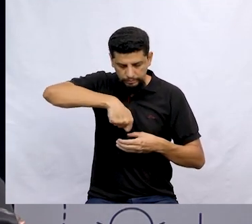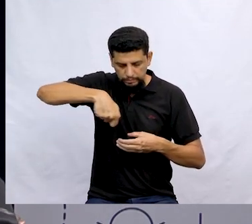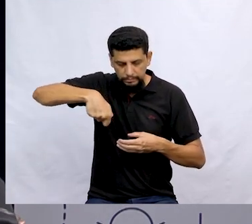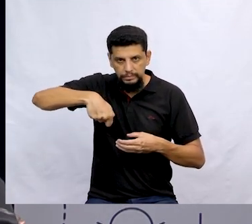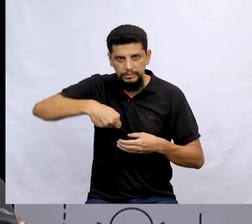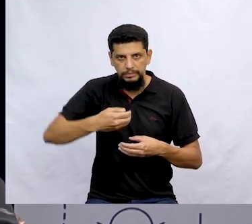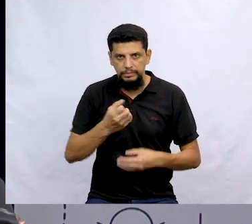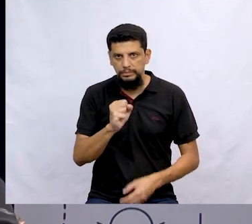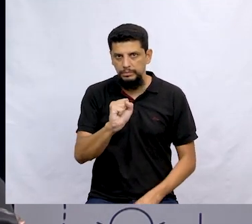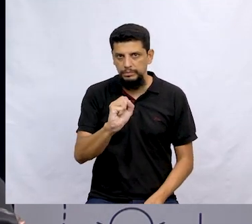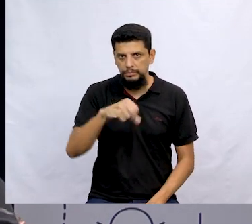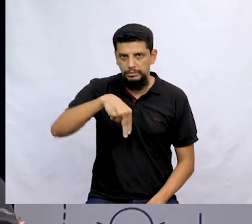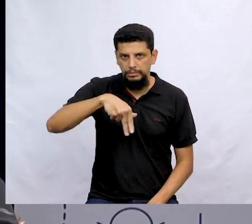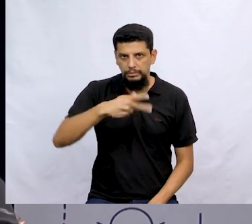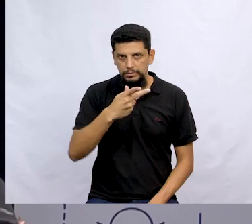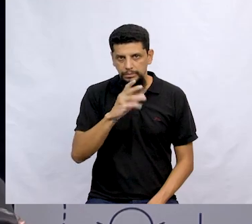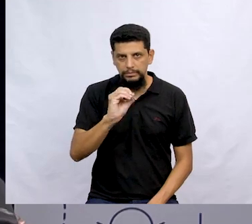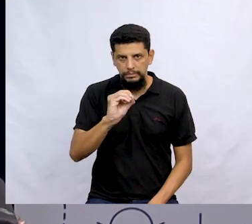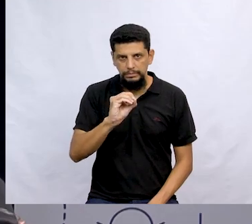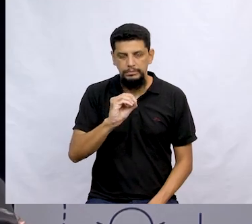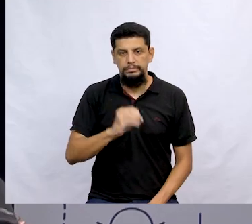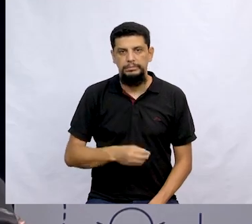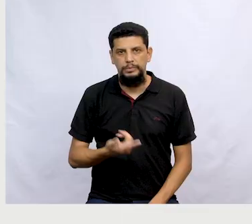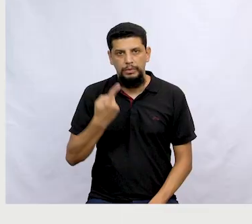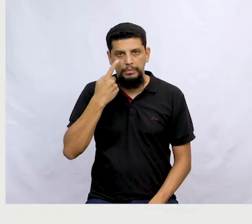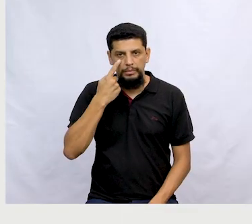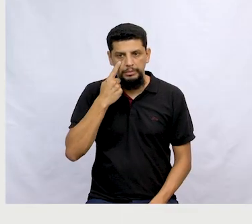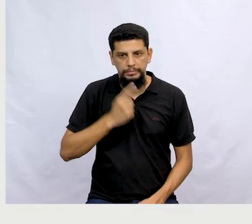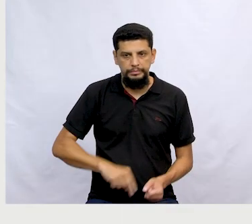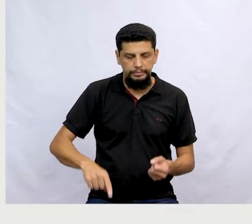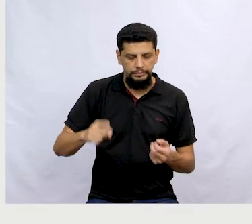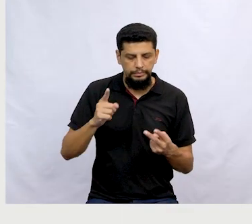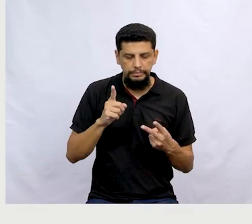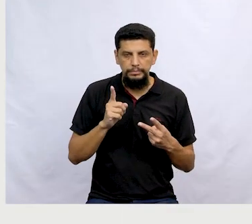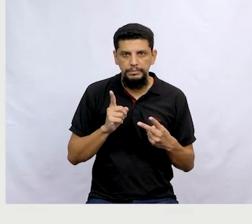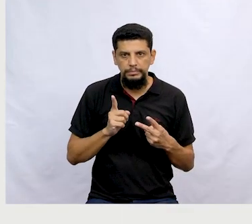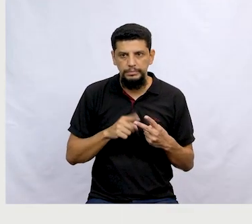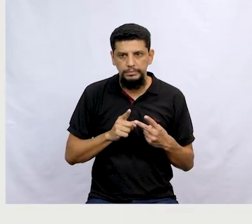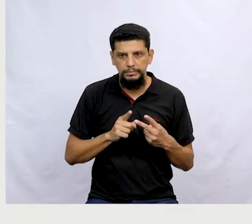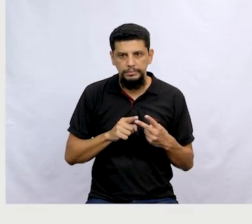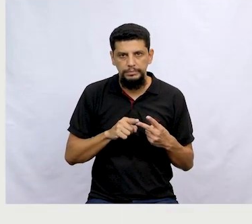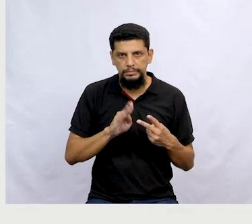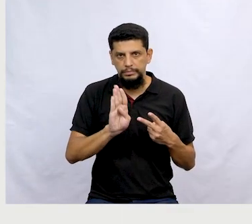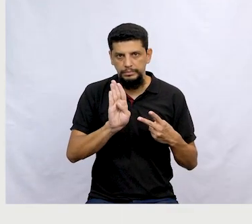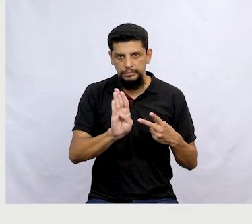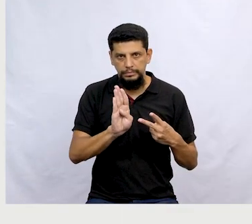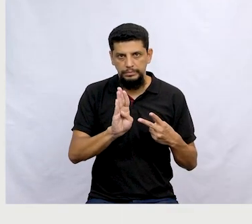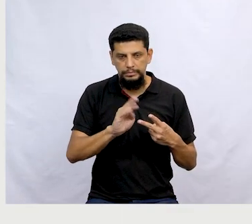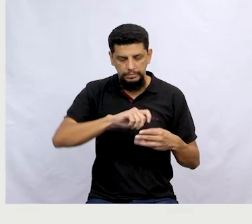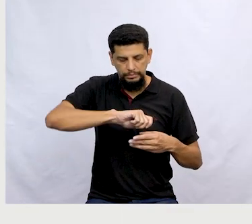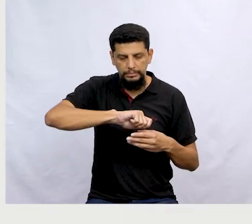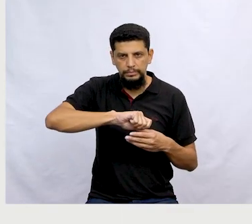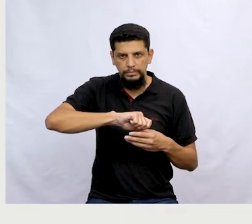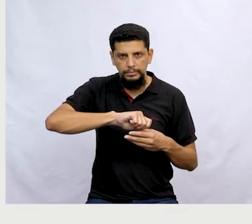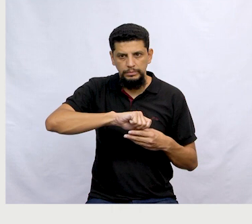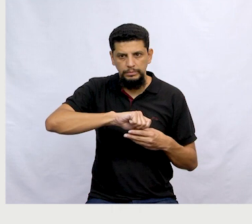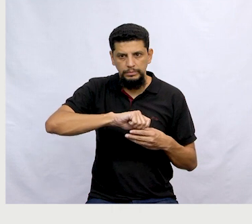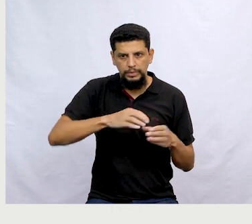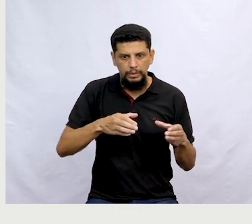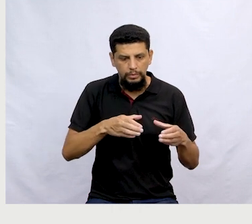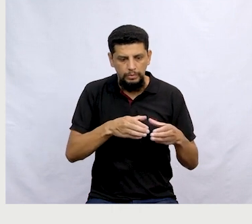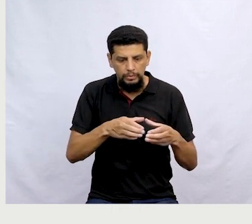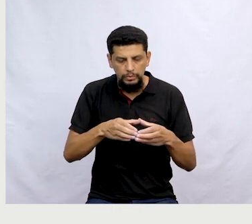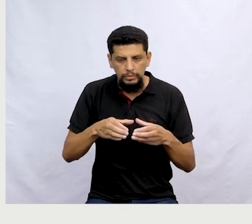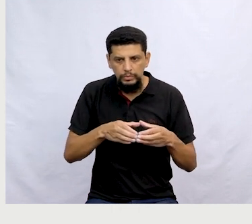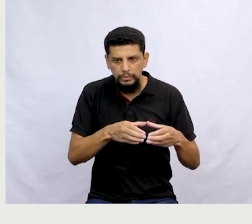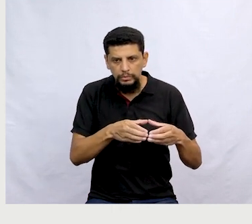creme, enfim, nem vou falar mais, né? Porque já tá dando fome. Vamos para o próximo. Letra B. O sonho, aquele que é um conjunto